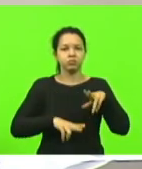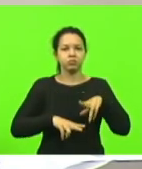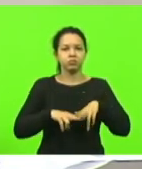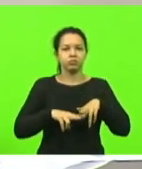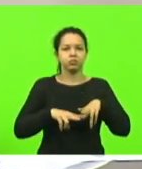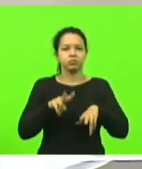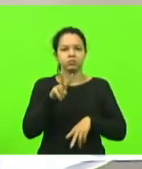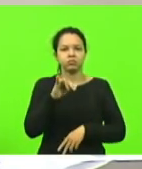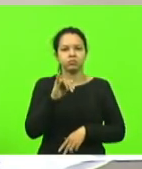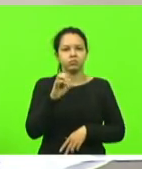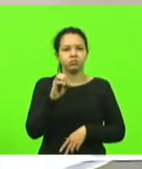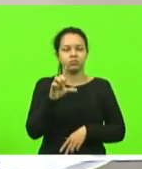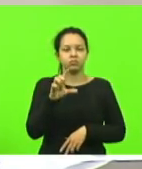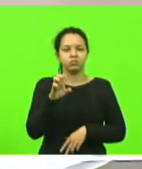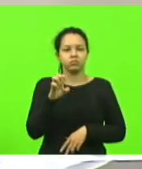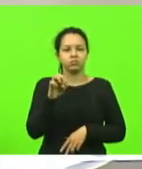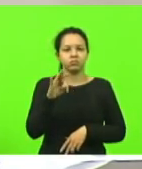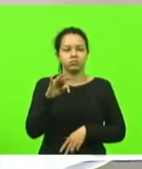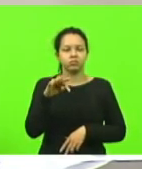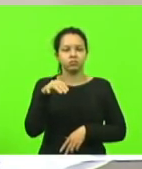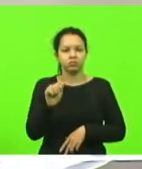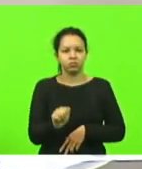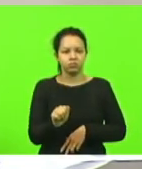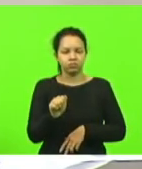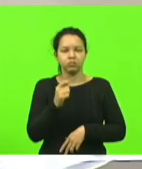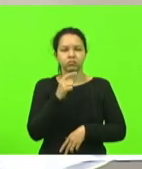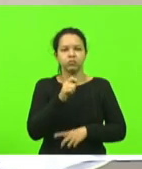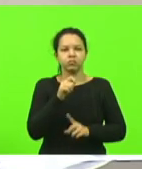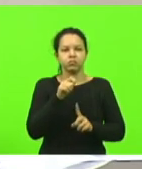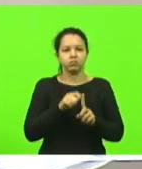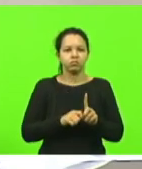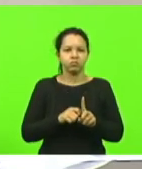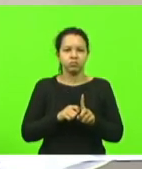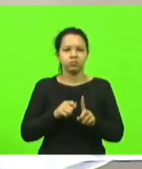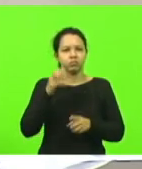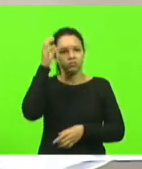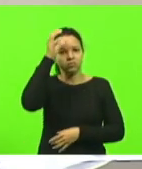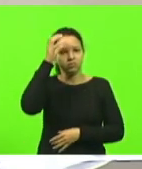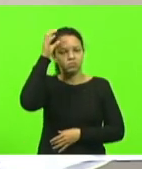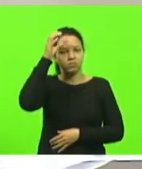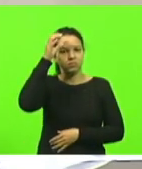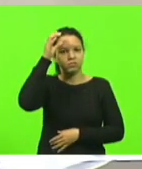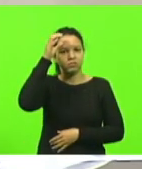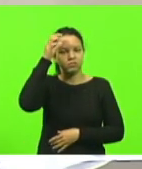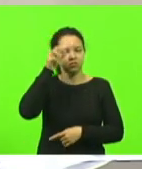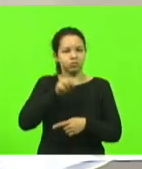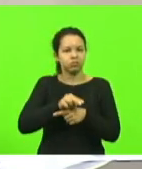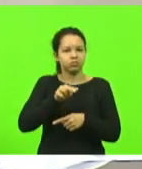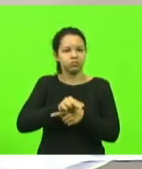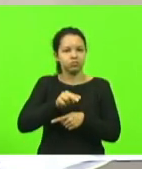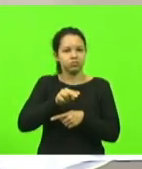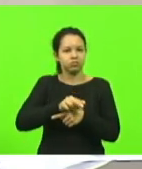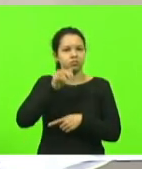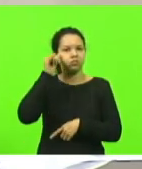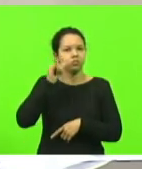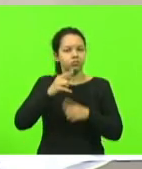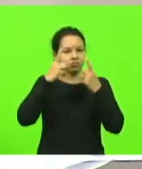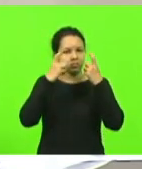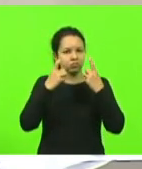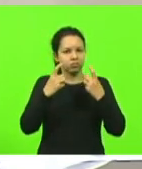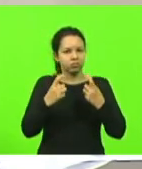o mês de conscientização e prevenção contra a violência à pessoa idosa.